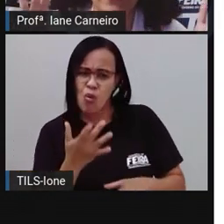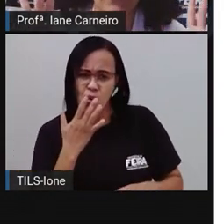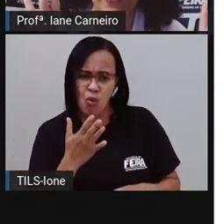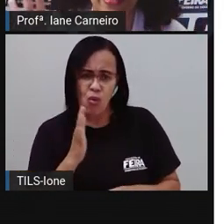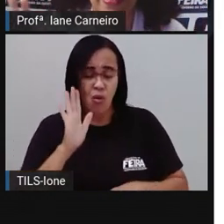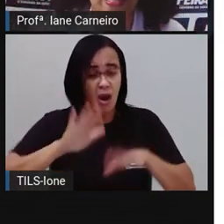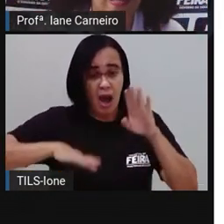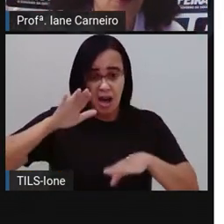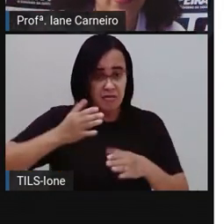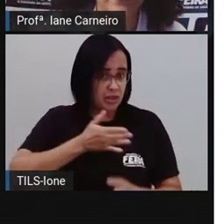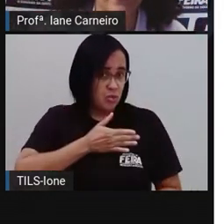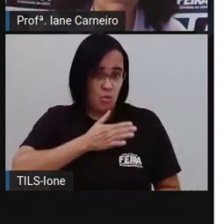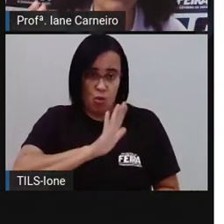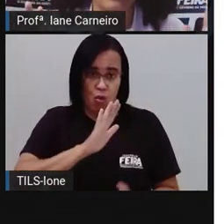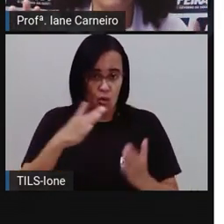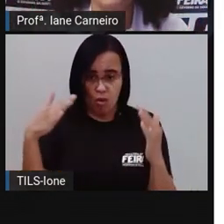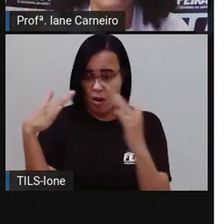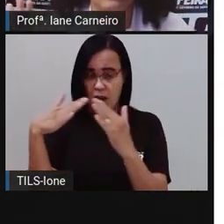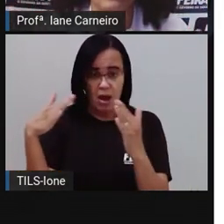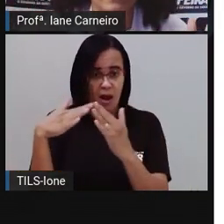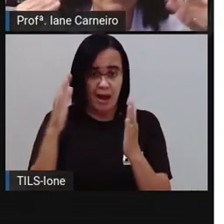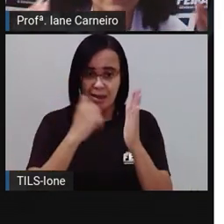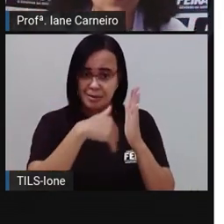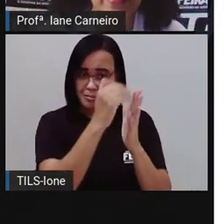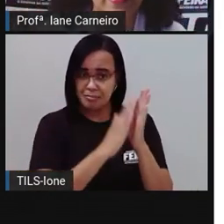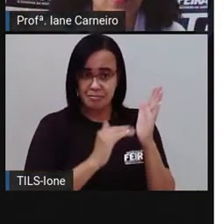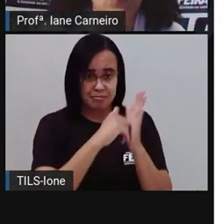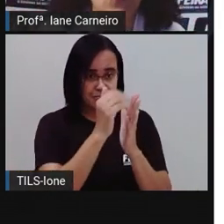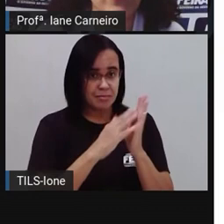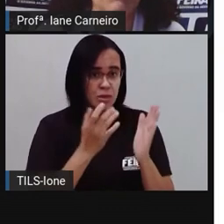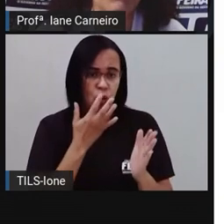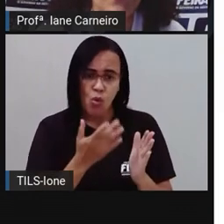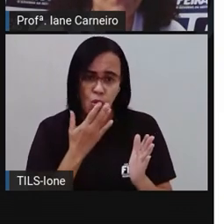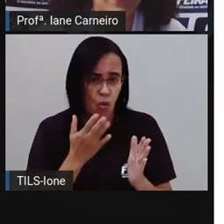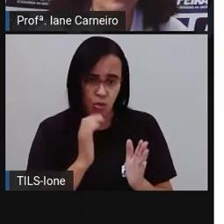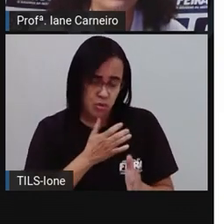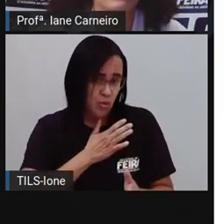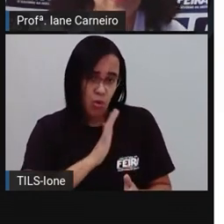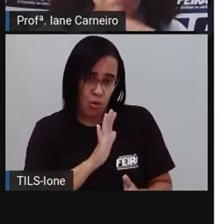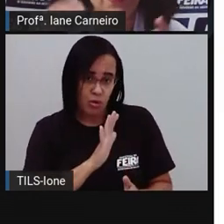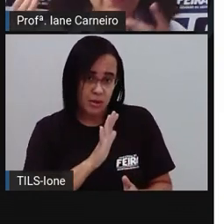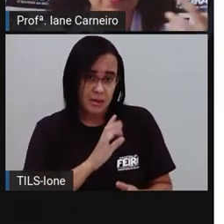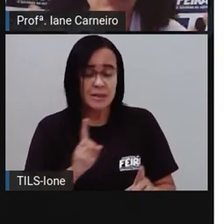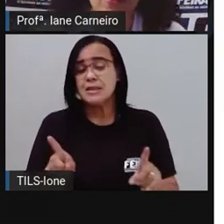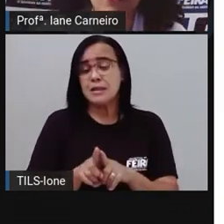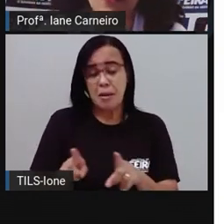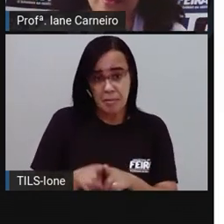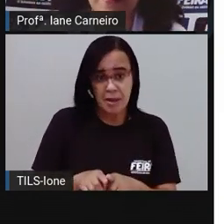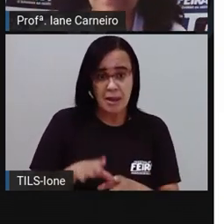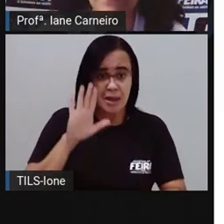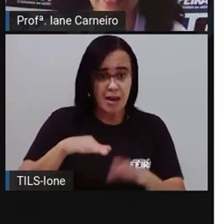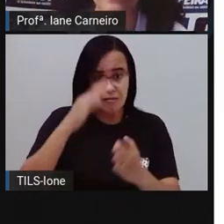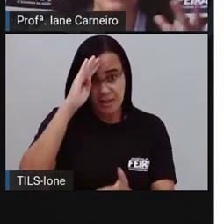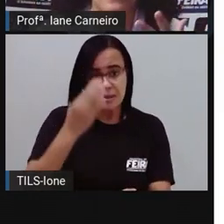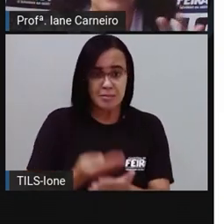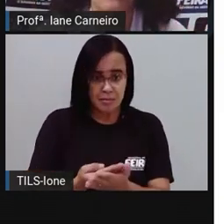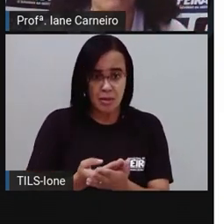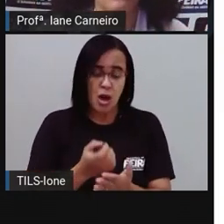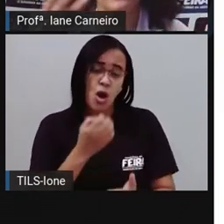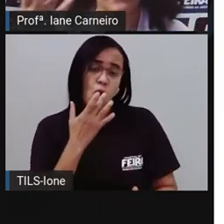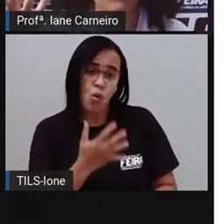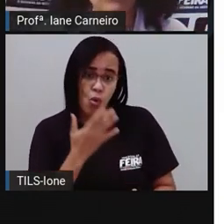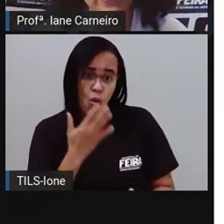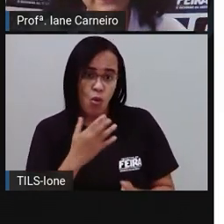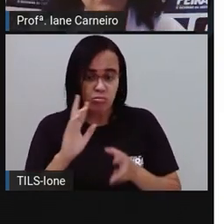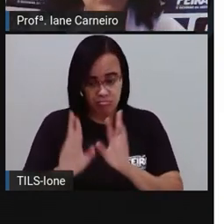que não é legal, né? Tem alguma crença sobre aquela cor e a gente vai ver que, dependendo da cultura, né? A